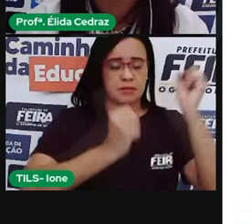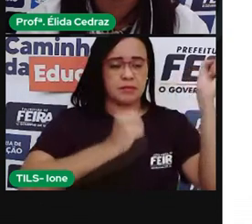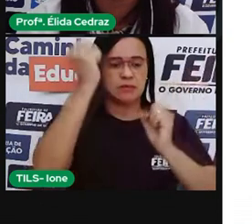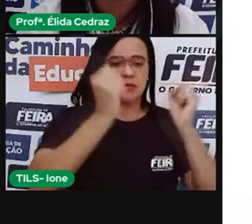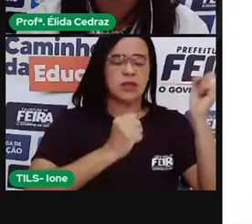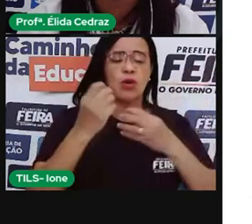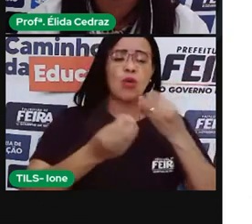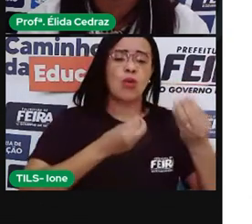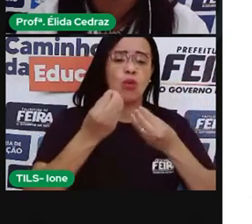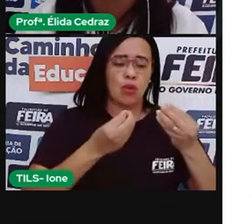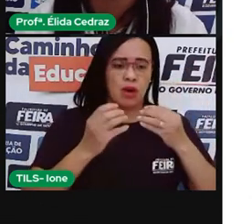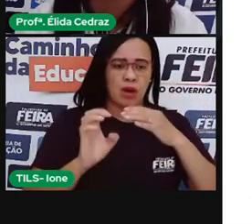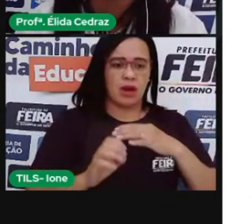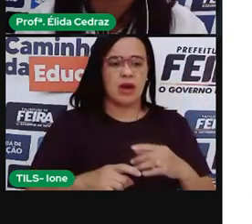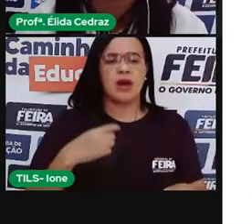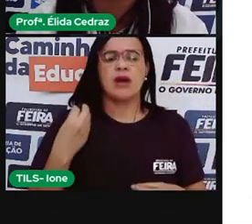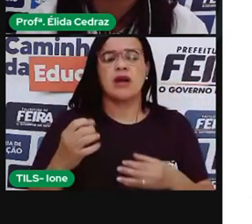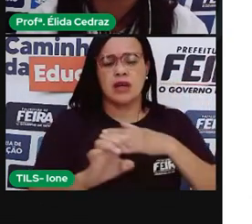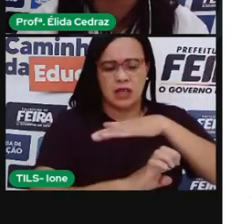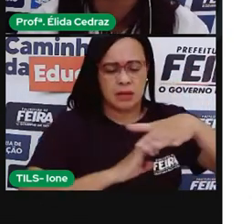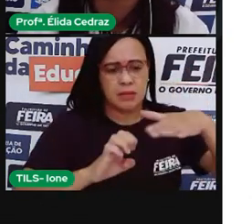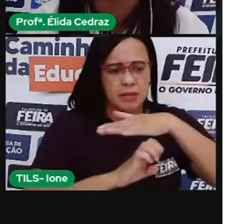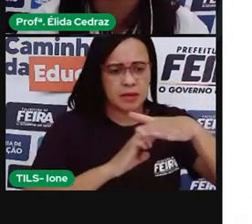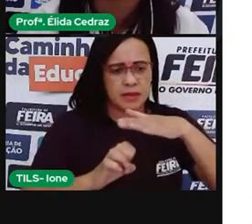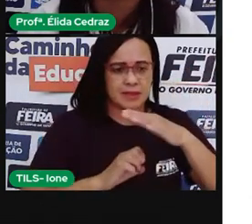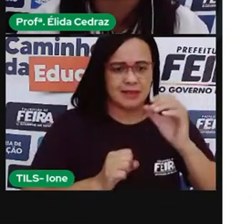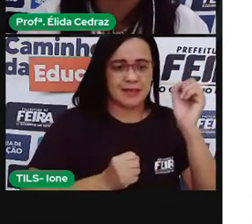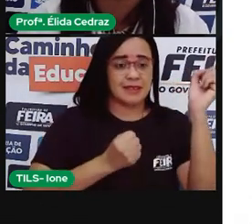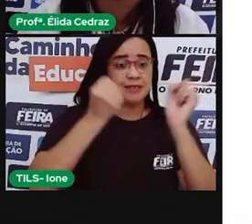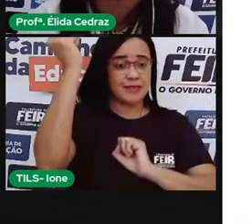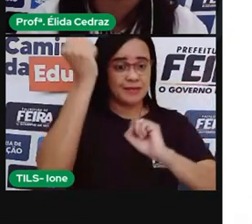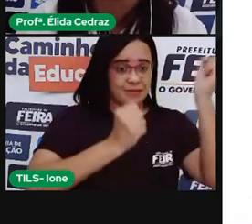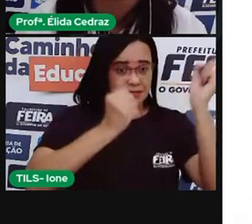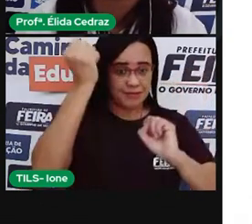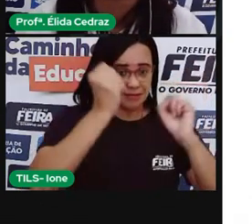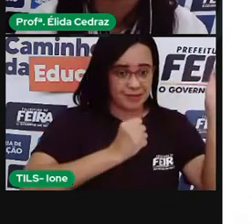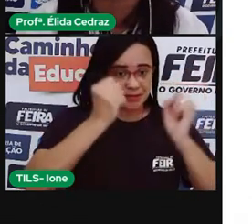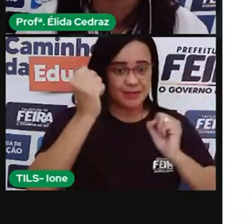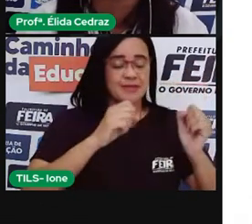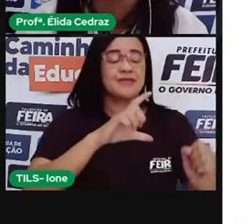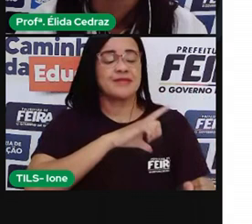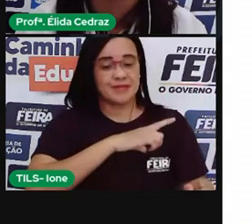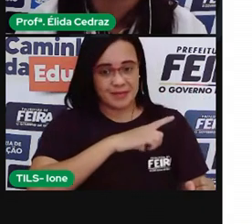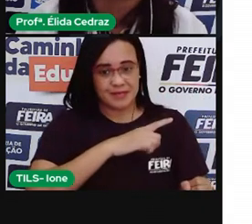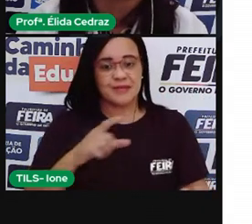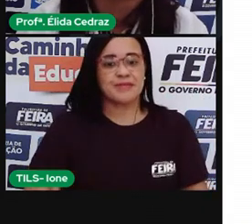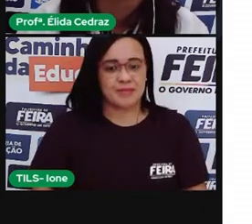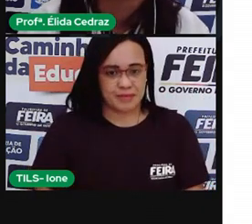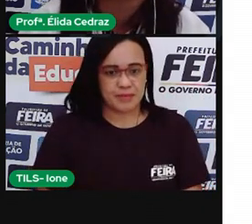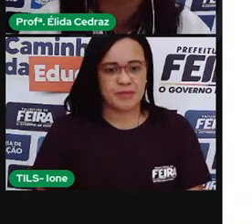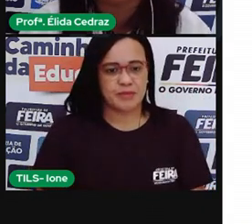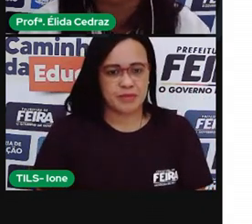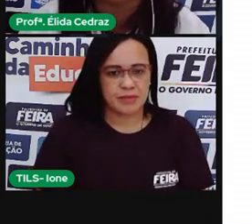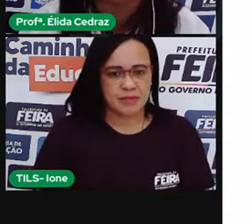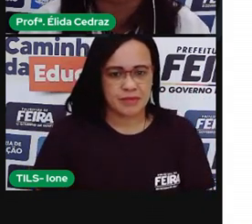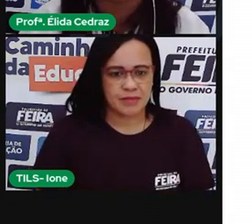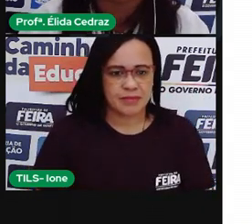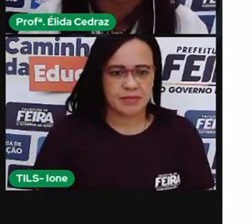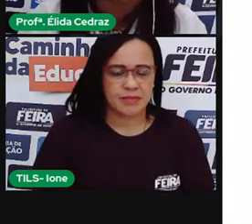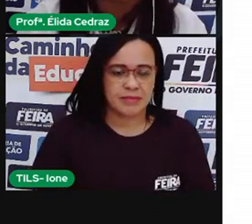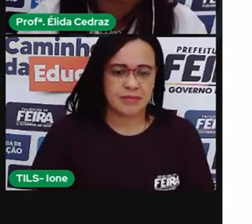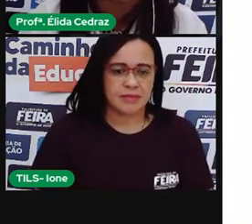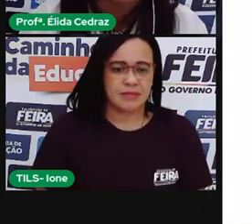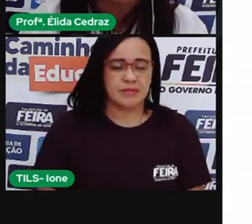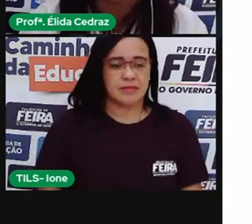automobilísticas, de siderurgia e as petrolíferas. É, aquelas que exploram o petróleo.